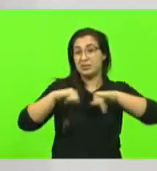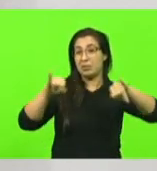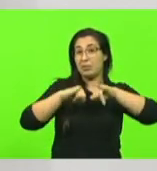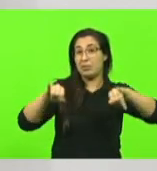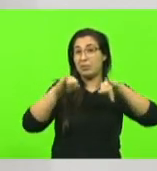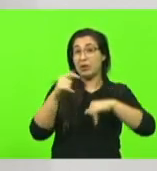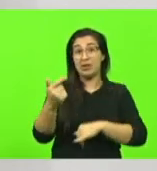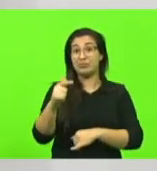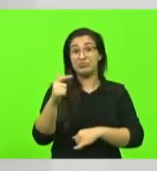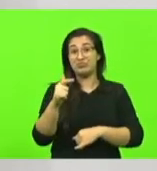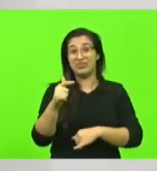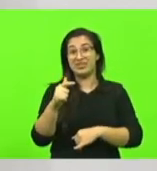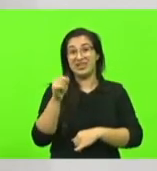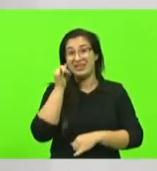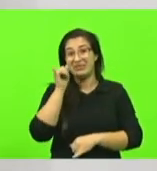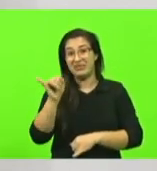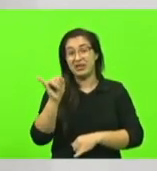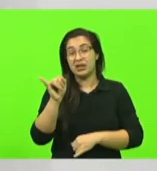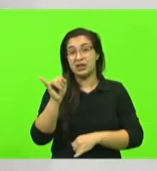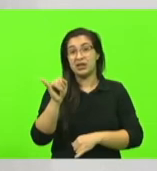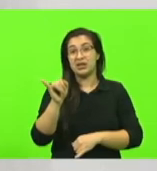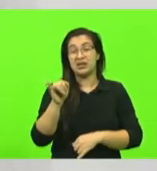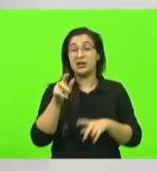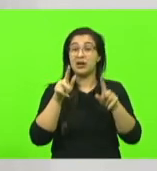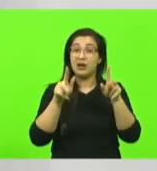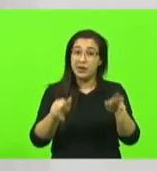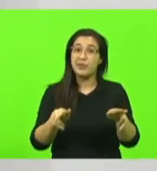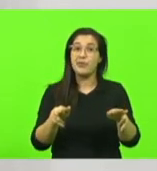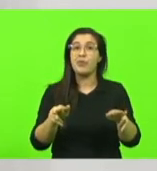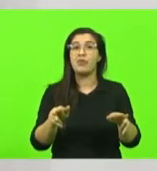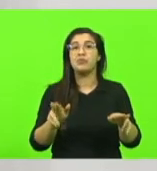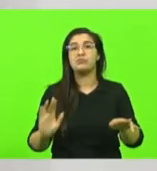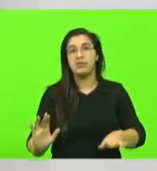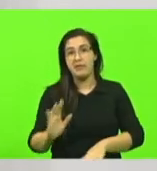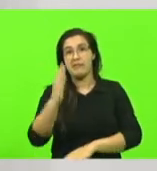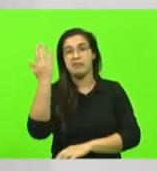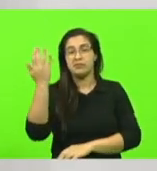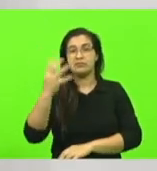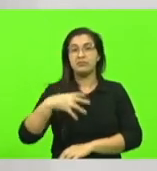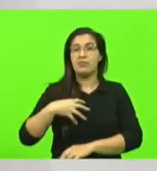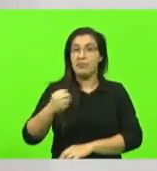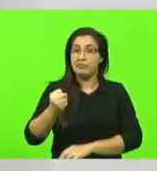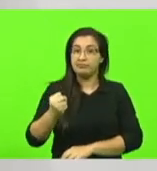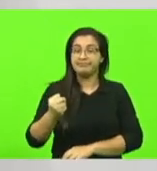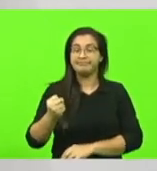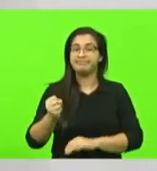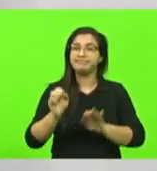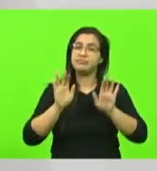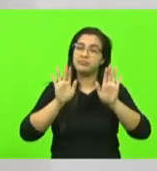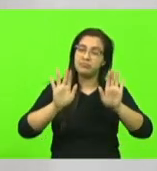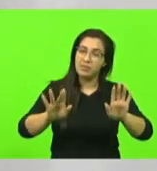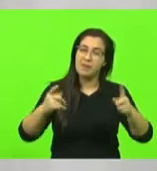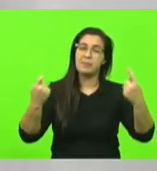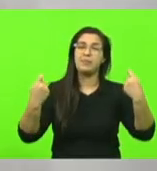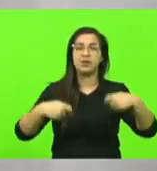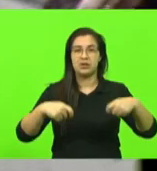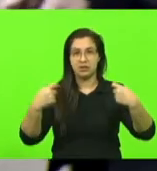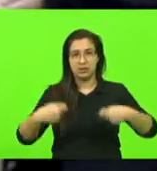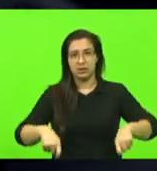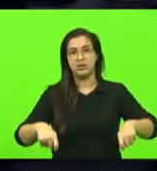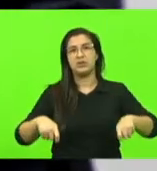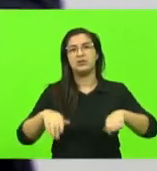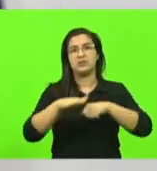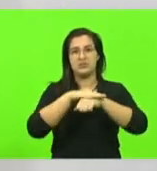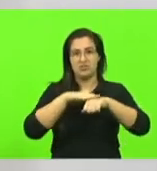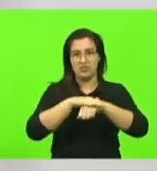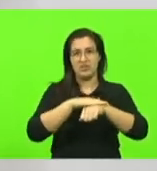quando o caso é o caso de suicídio mas nós temos que trabalhar isso eu tive